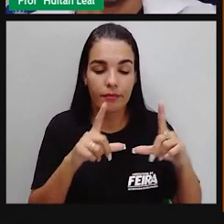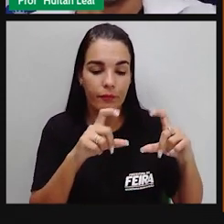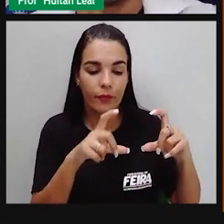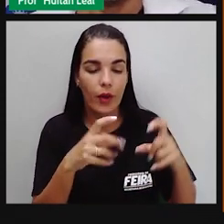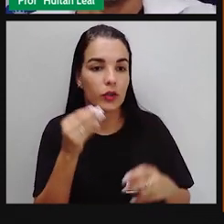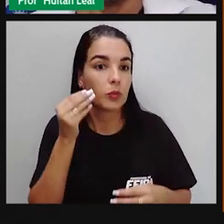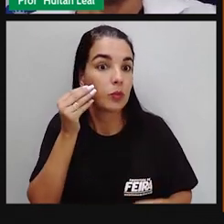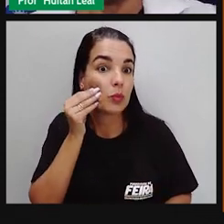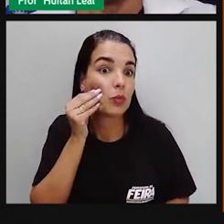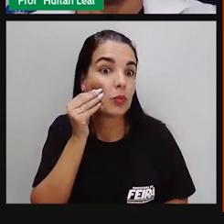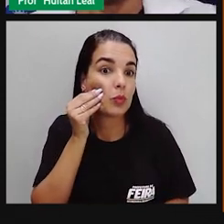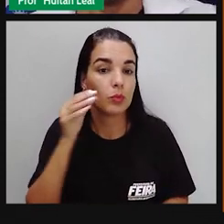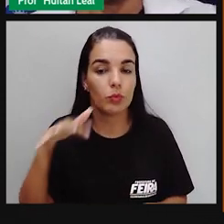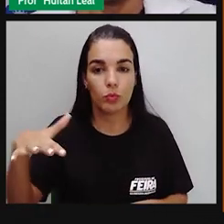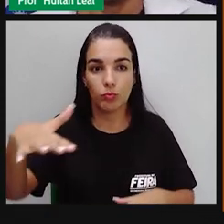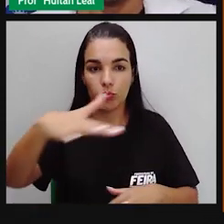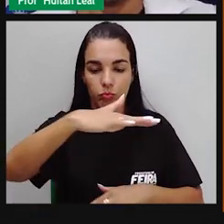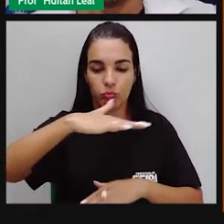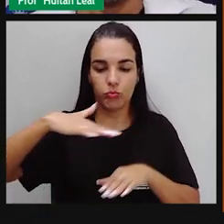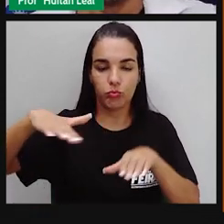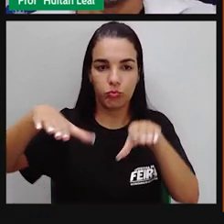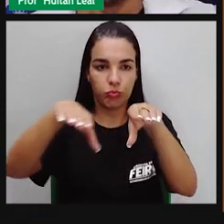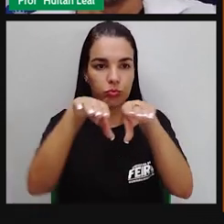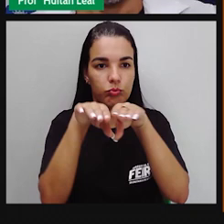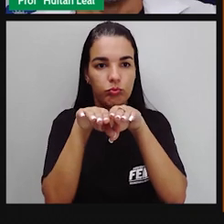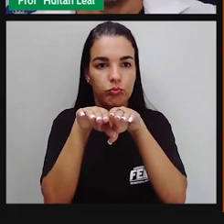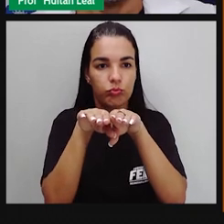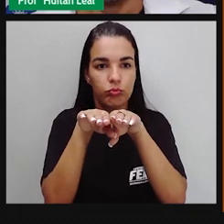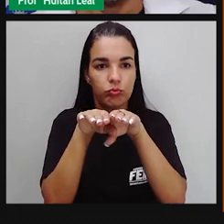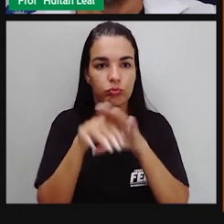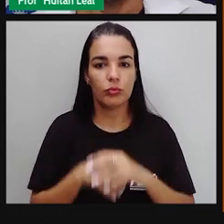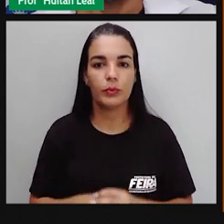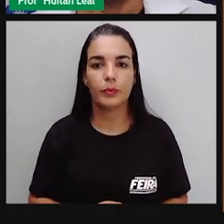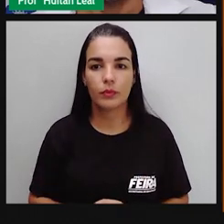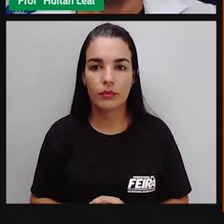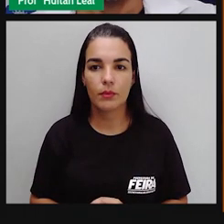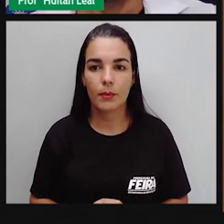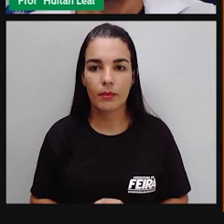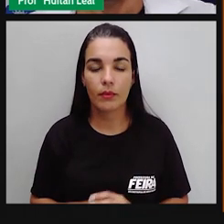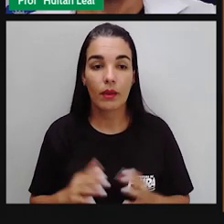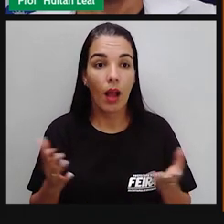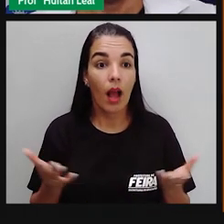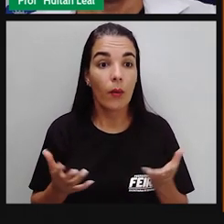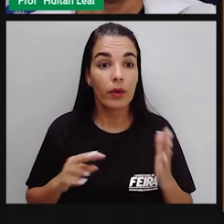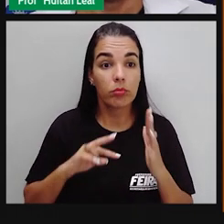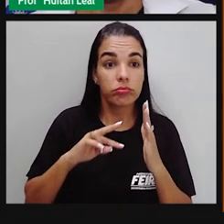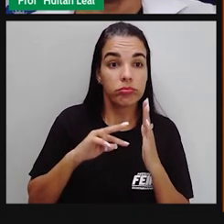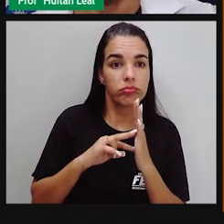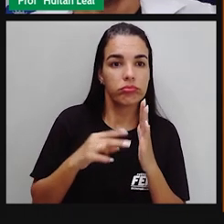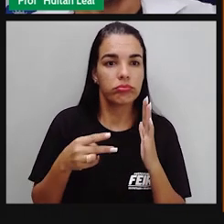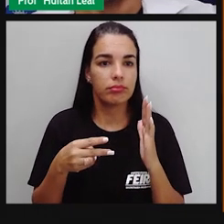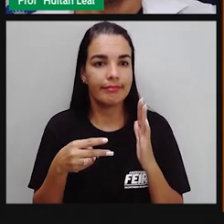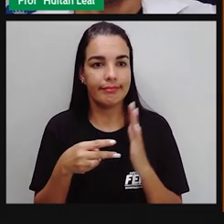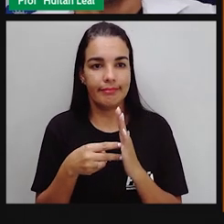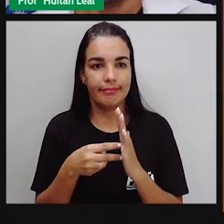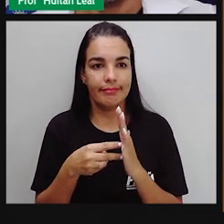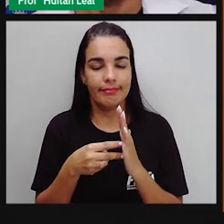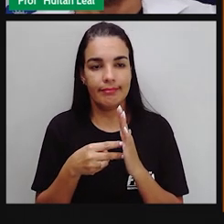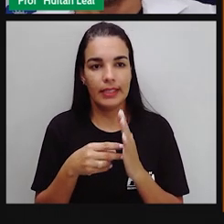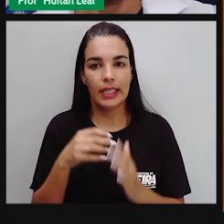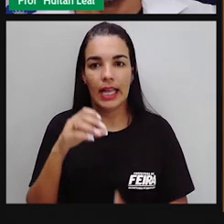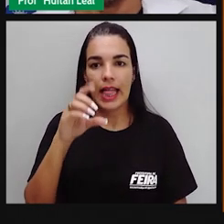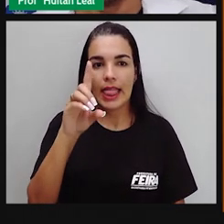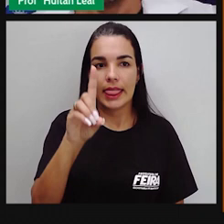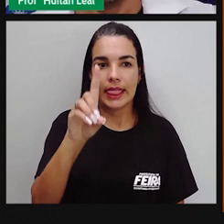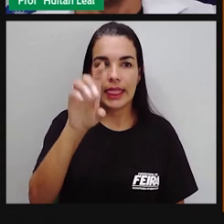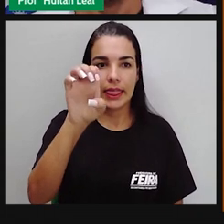expressar. Isso nós utilizamos também na linguagem. Então, o que é a denotação? A